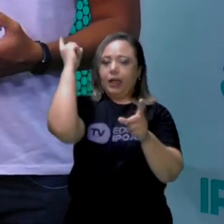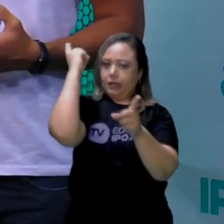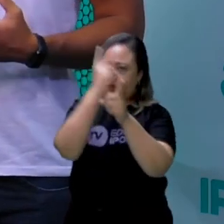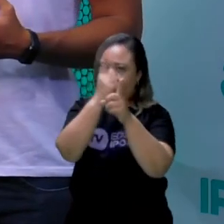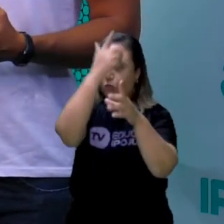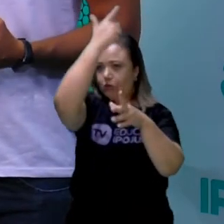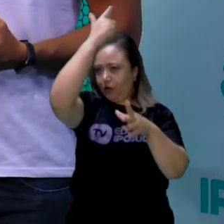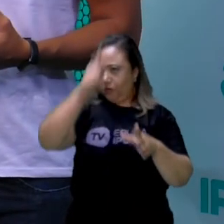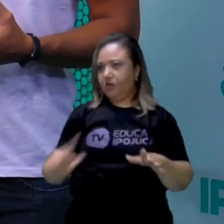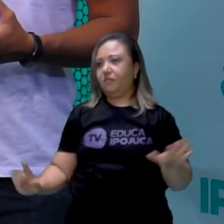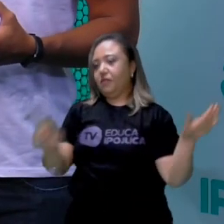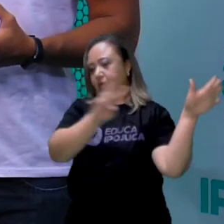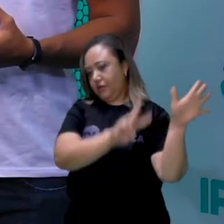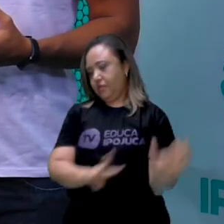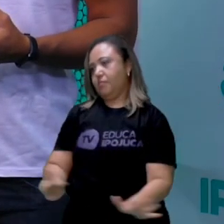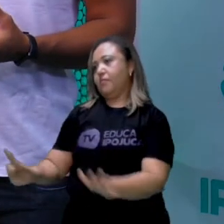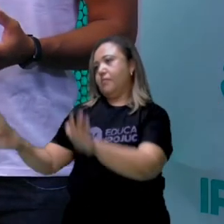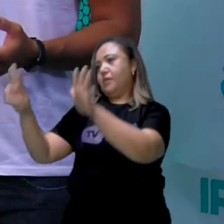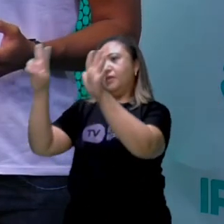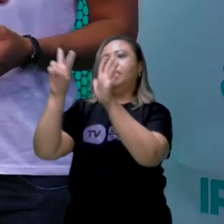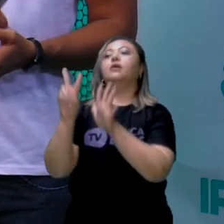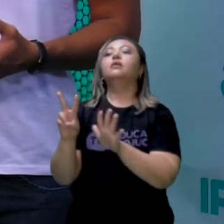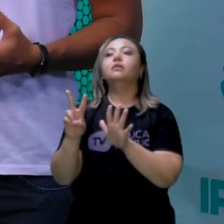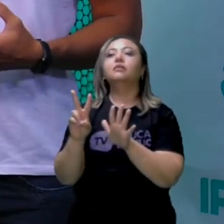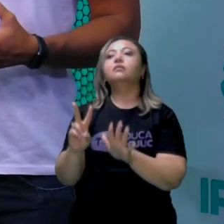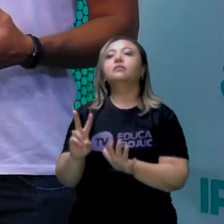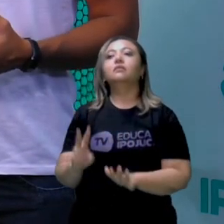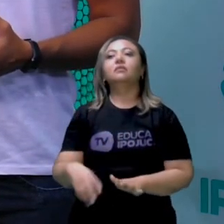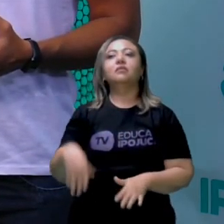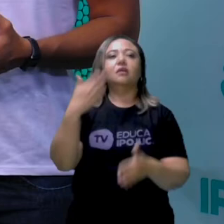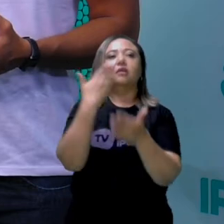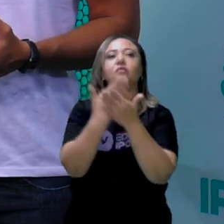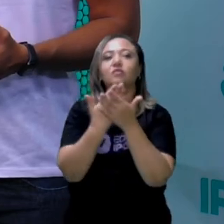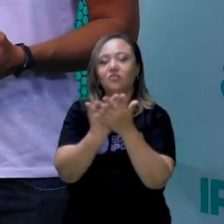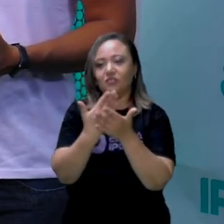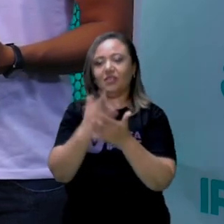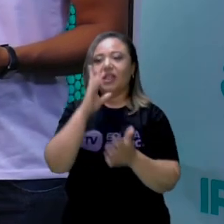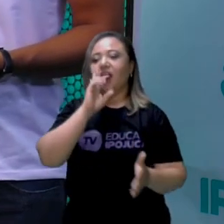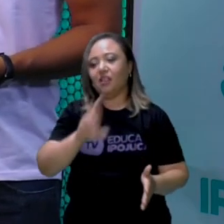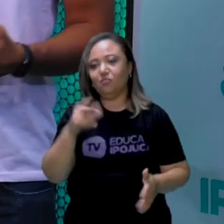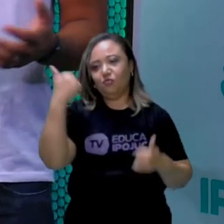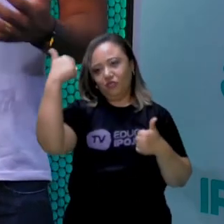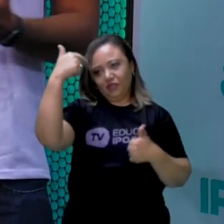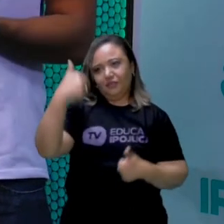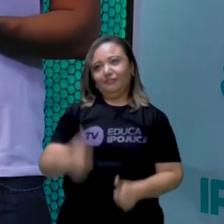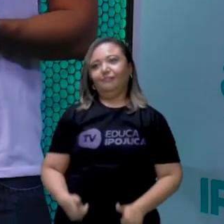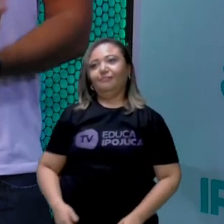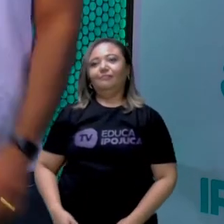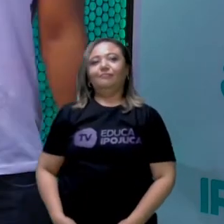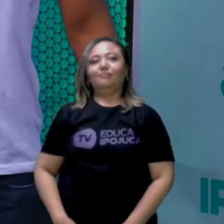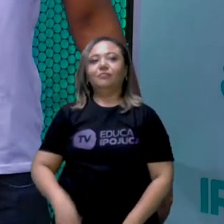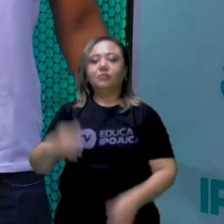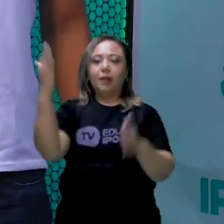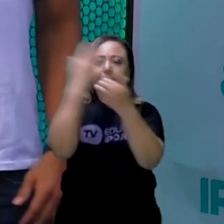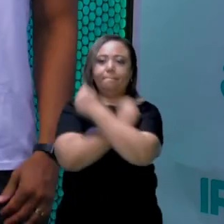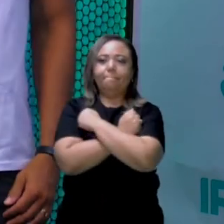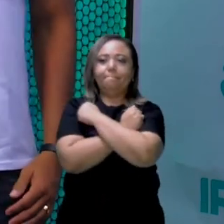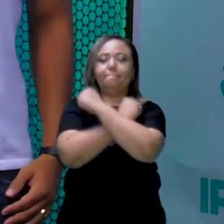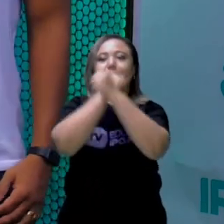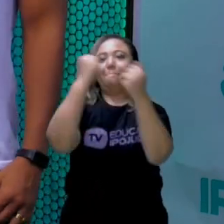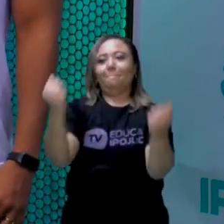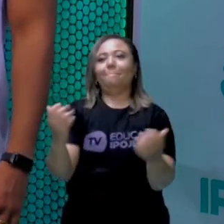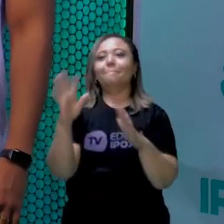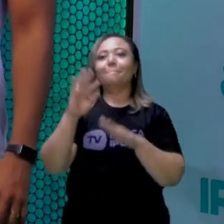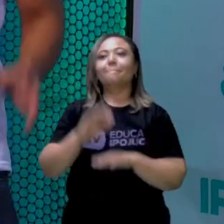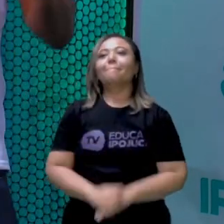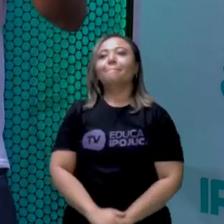e eu trago essa resposta também para vocês para a gente ver aqui se deu tudo certo, tá bom? Um grande abraço para vocês e até a